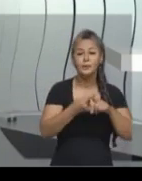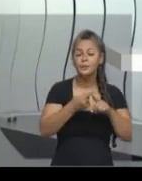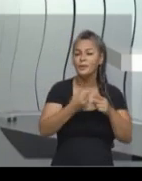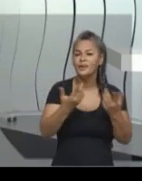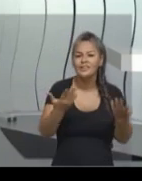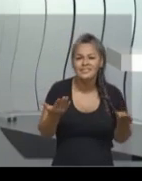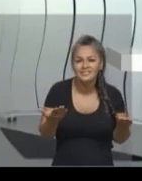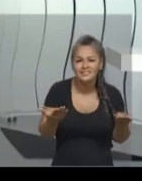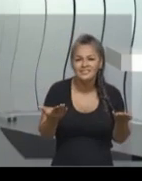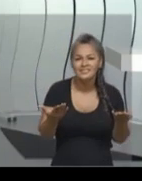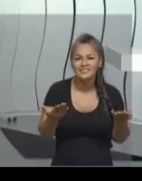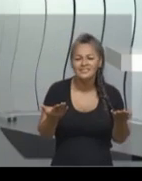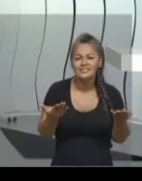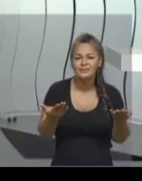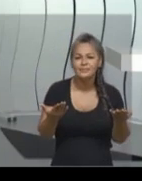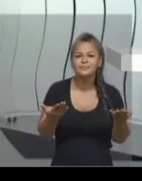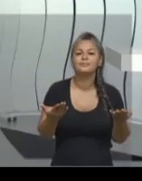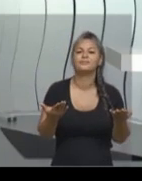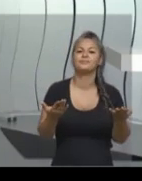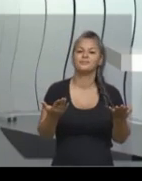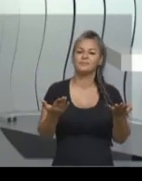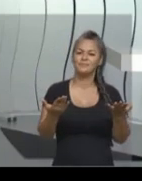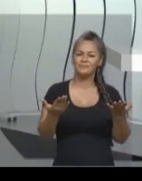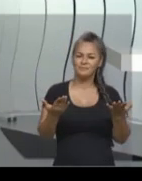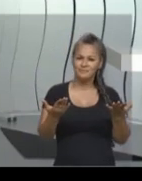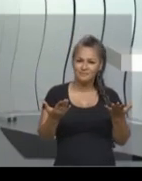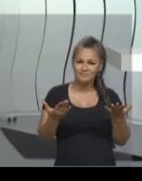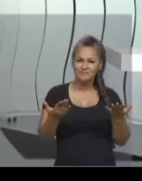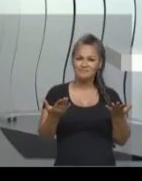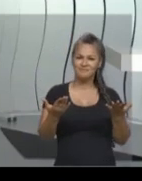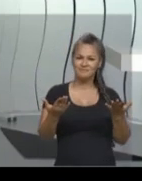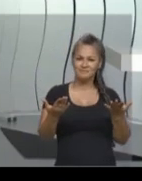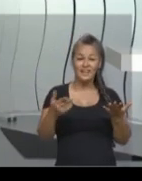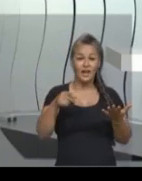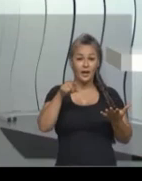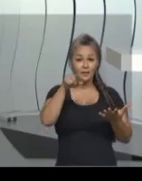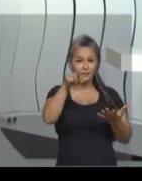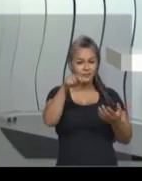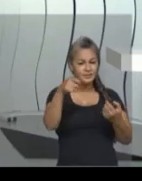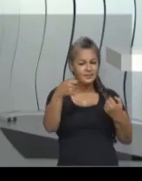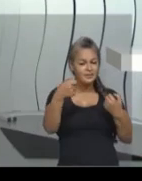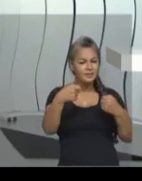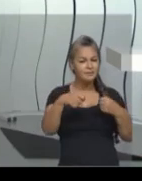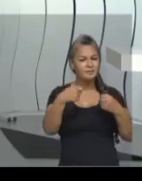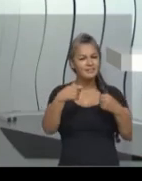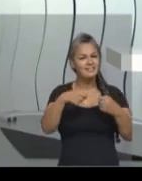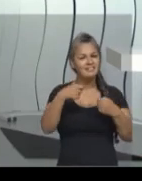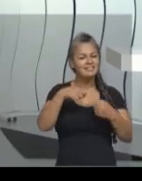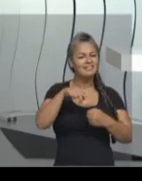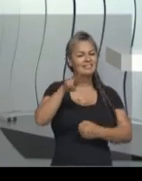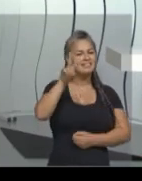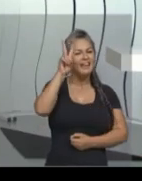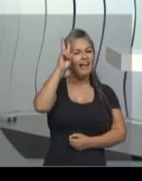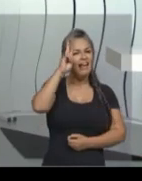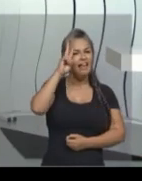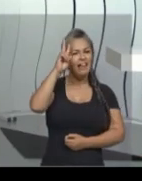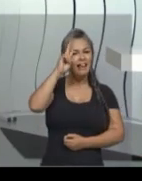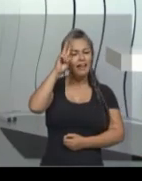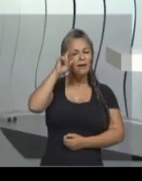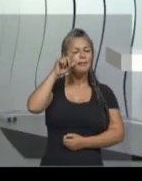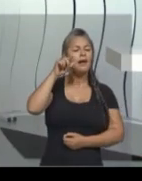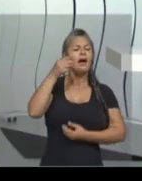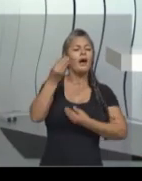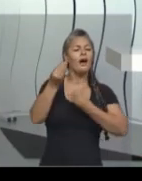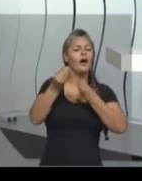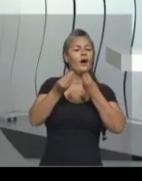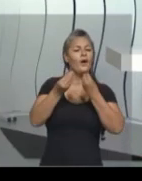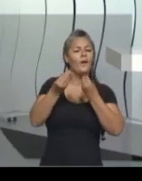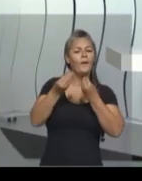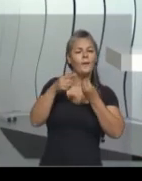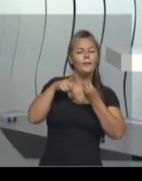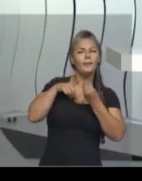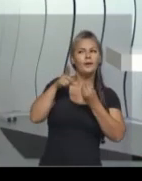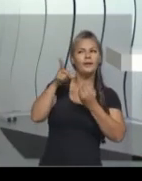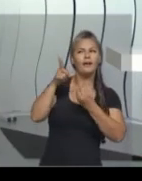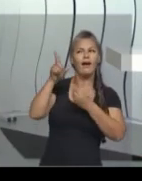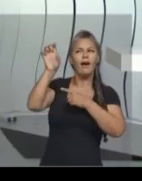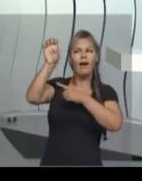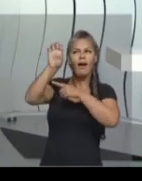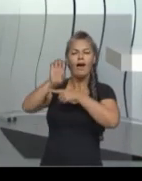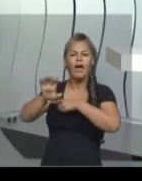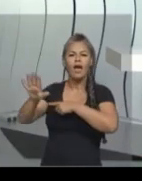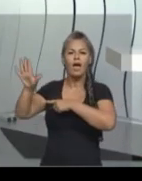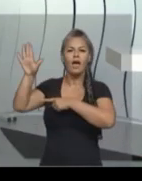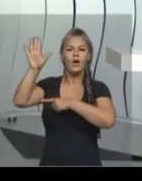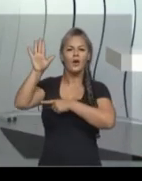Para entender isso é preciso que você se lembre da situação da Europa no começo do